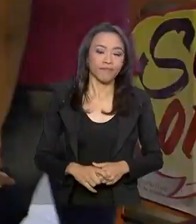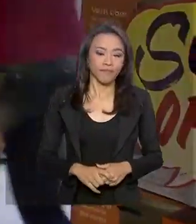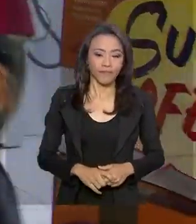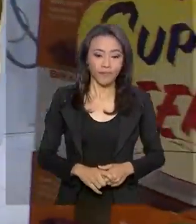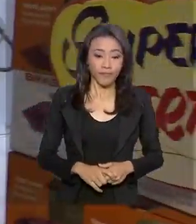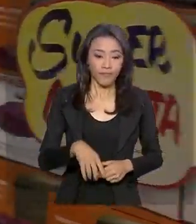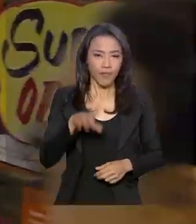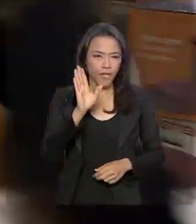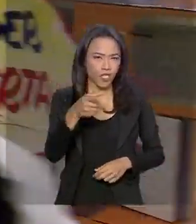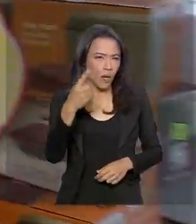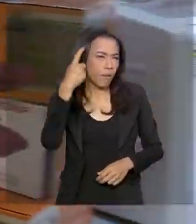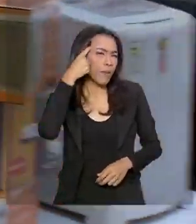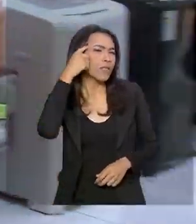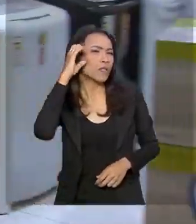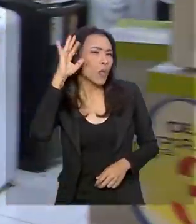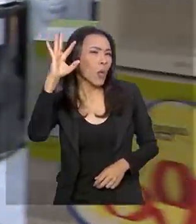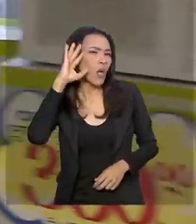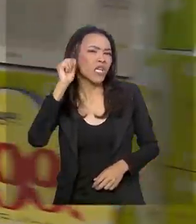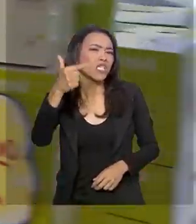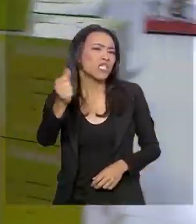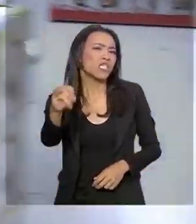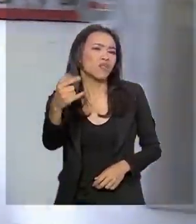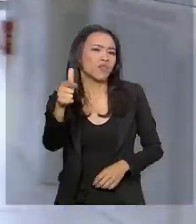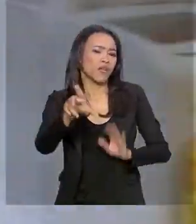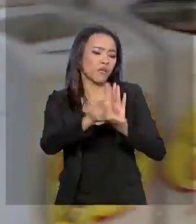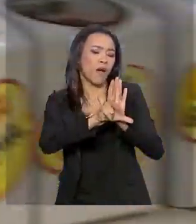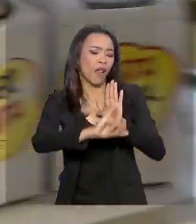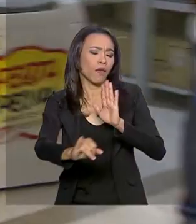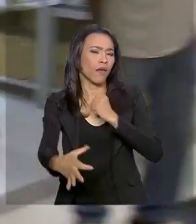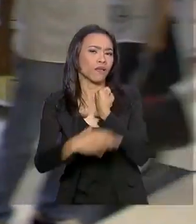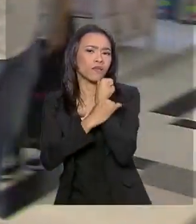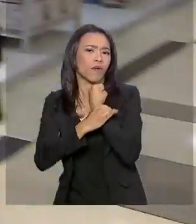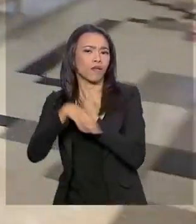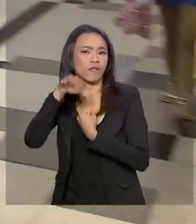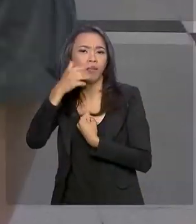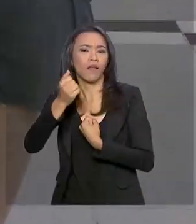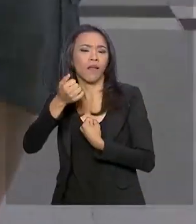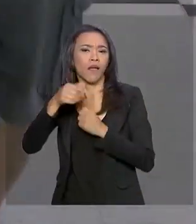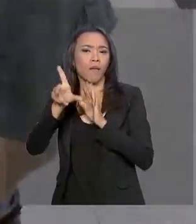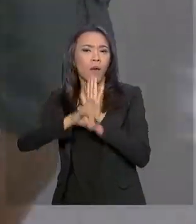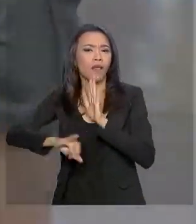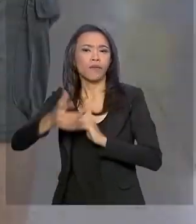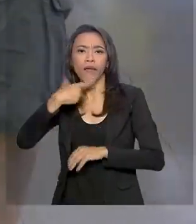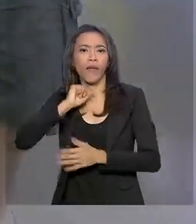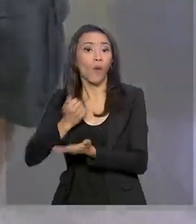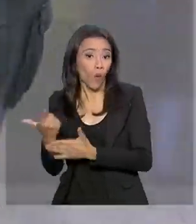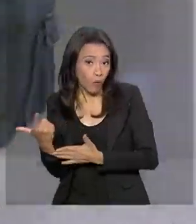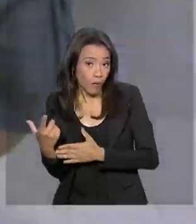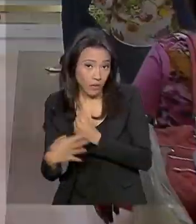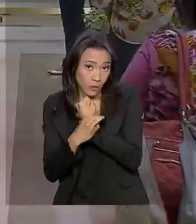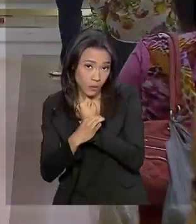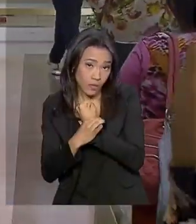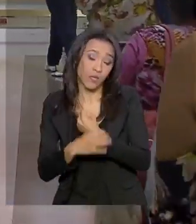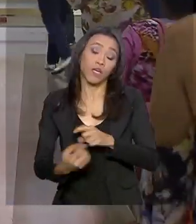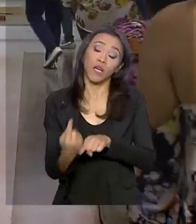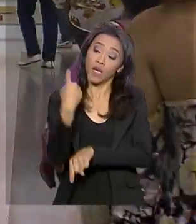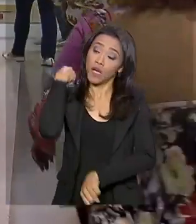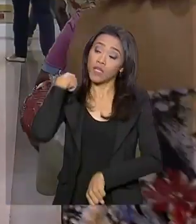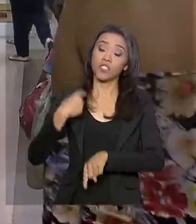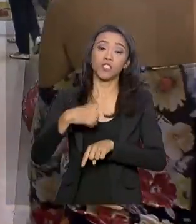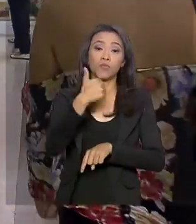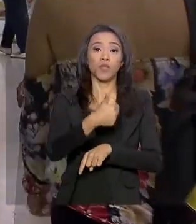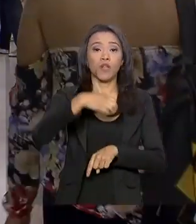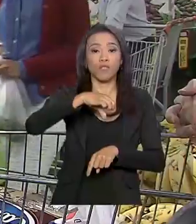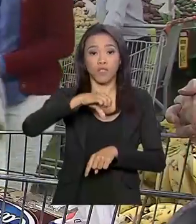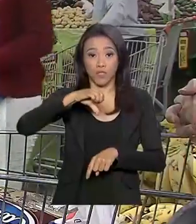Já imaginou se não existisse uma lei que garantisse os direitos do consumidor? Antes de 1990, quem tivesse